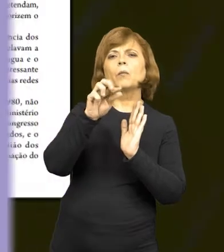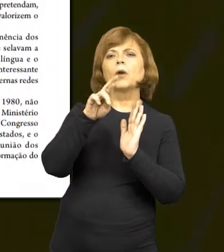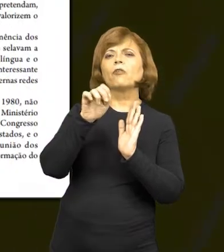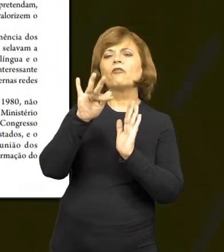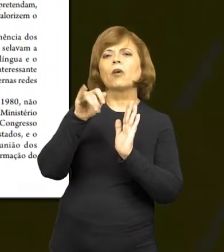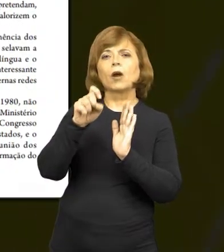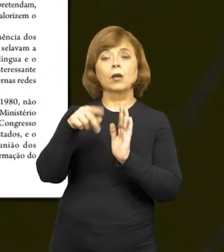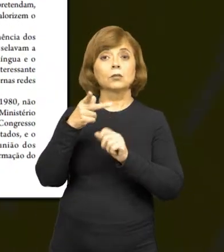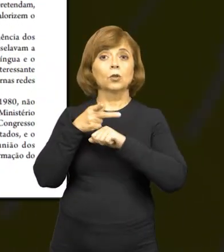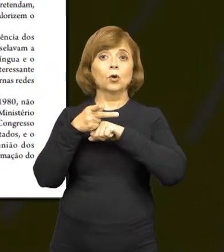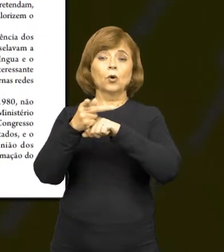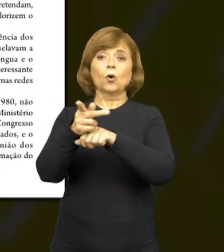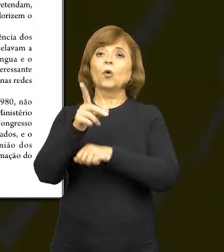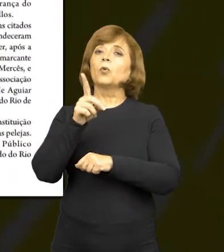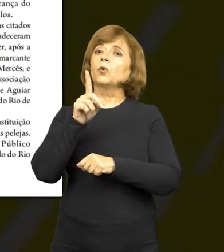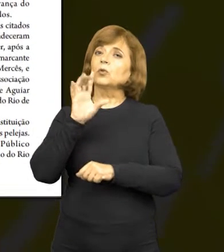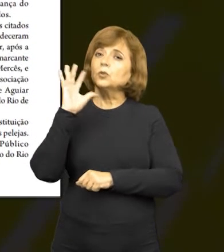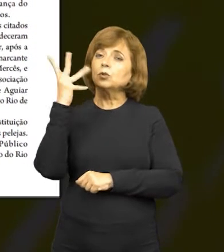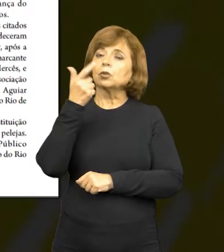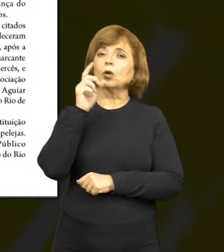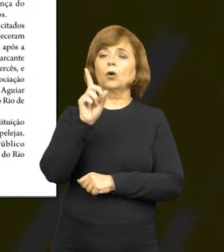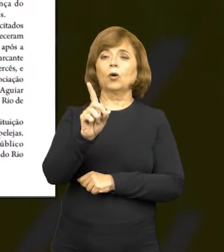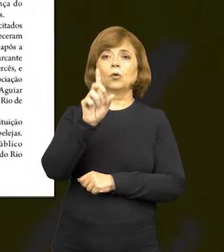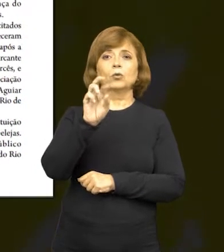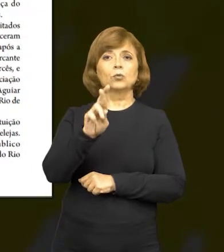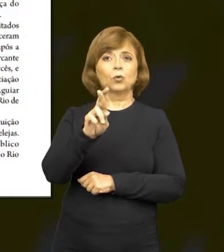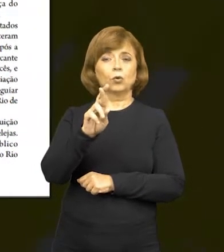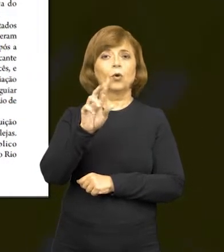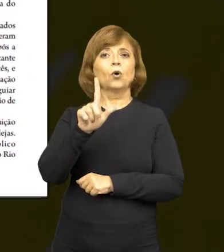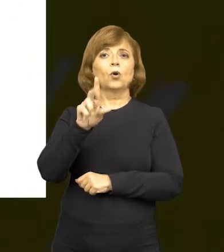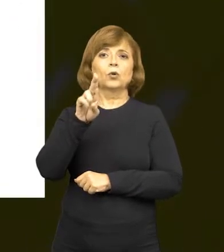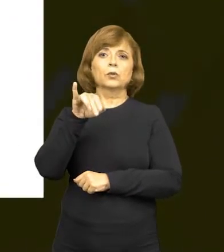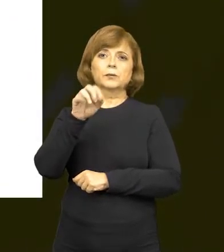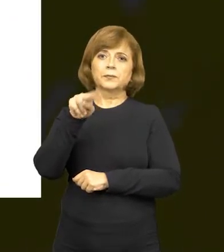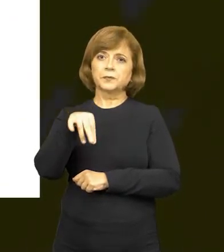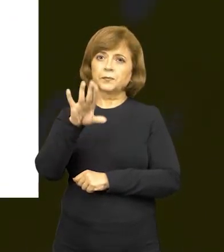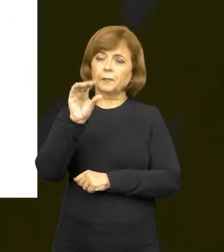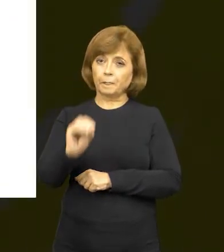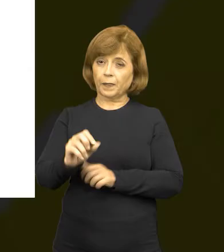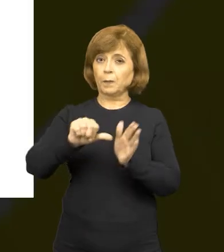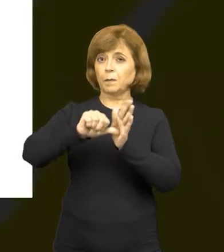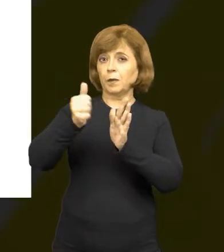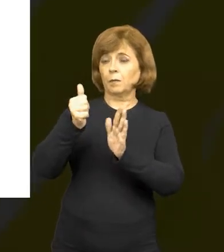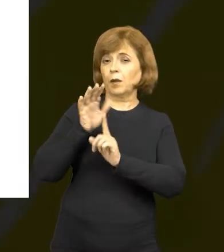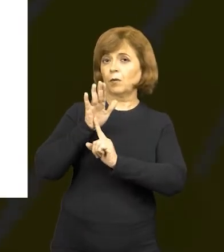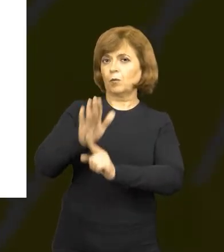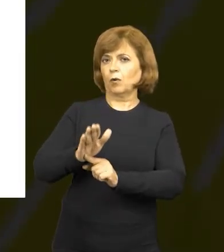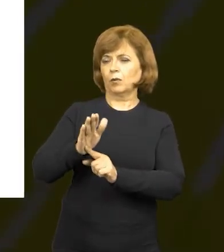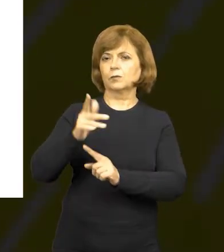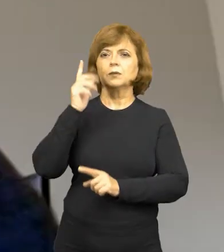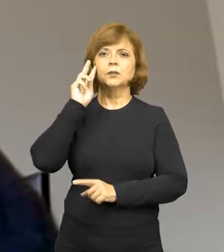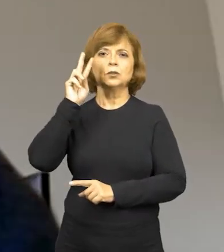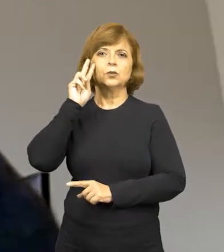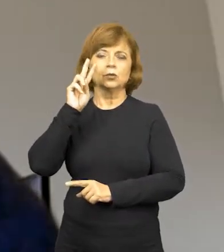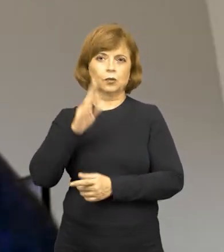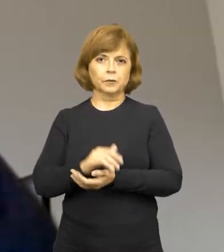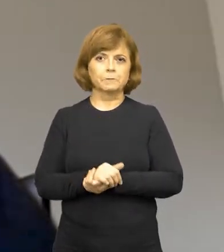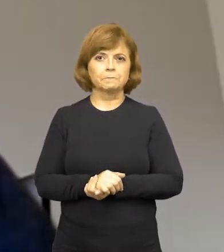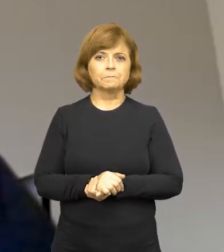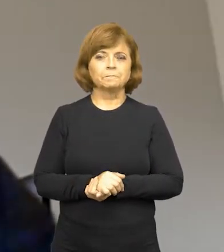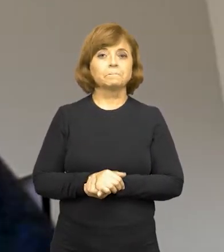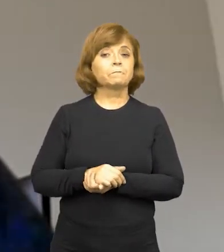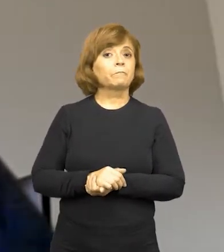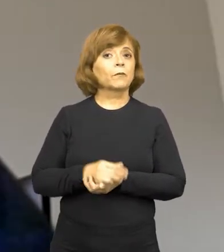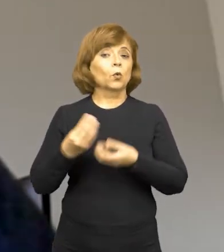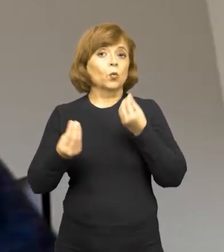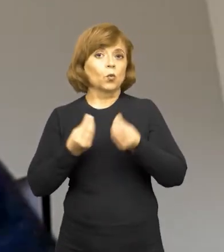Procurador-Geral, doutor Luciano Matos. Então, foi o primeiro destaque do projeto História em Destaque. Bom, quando a